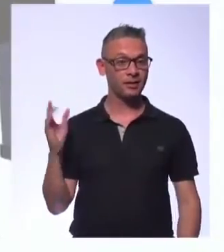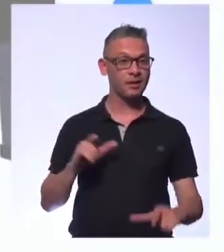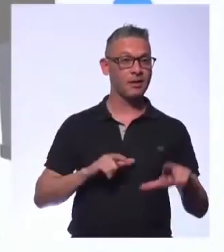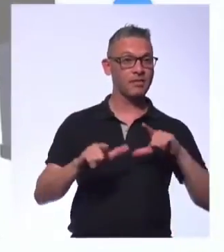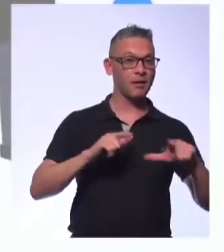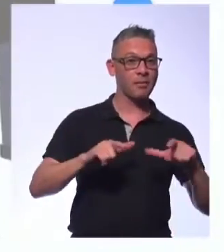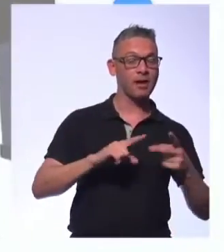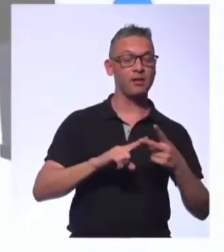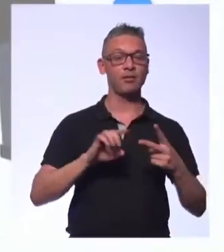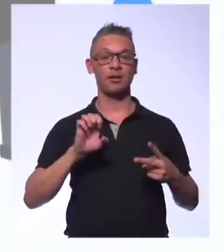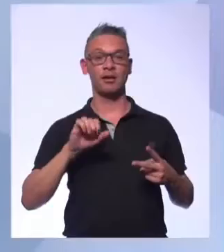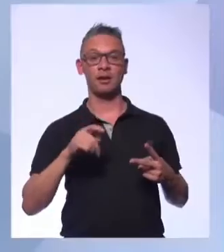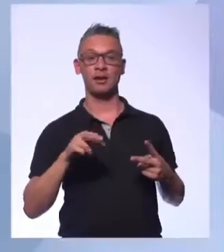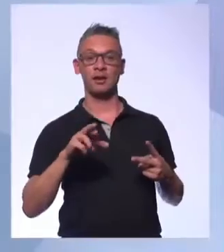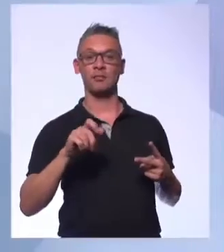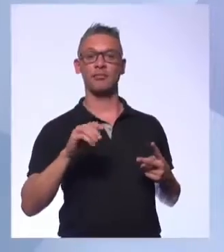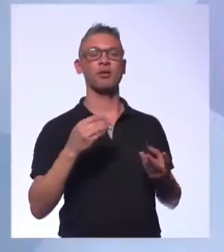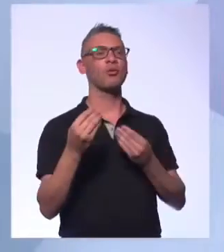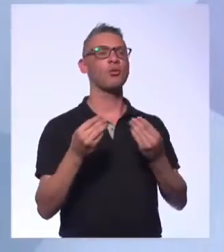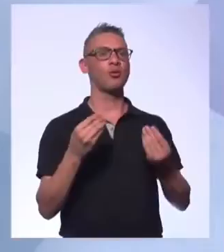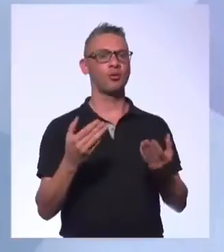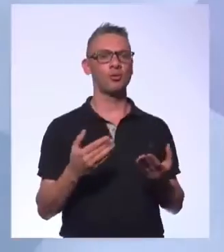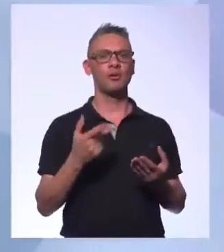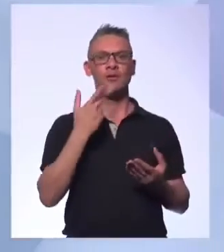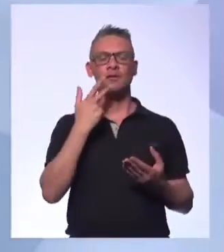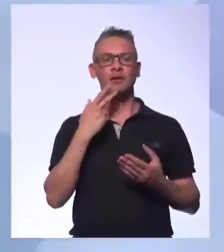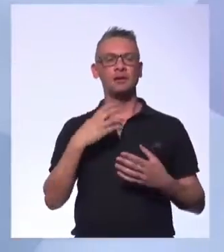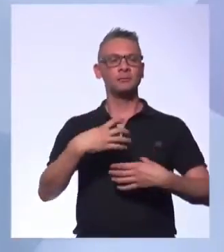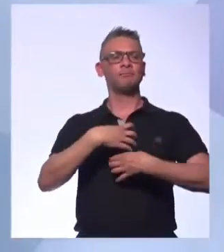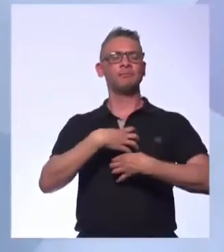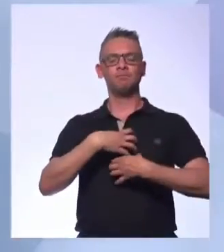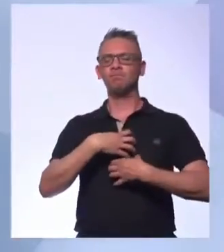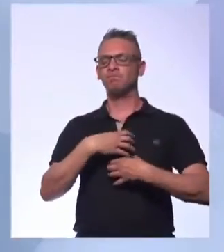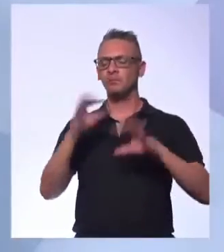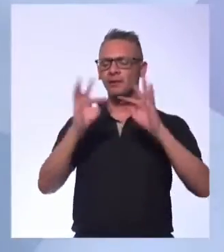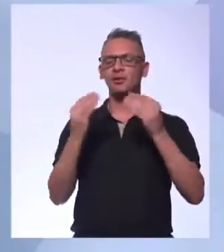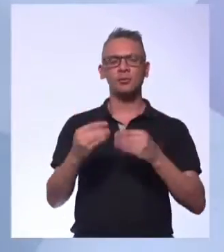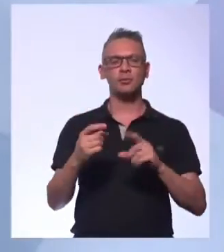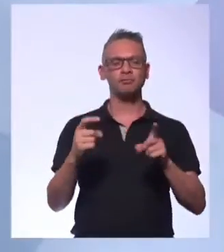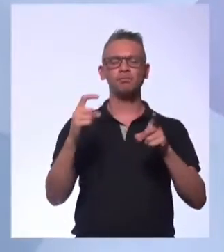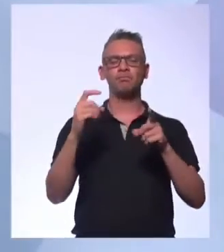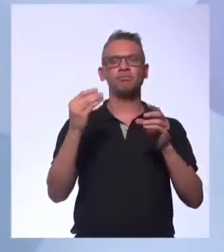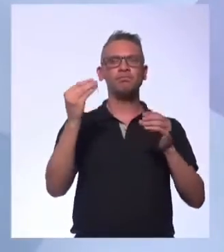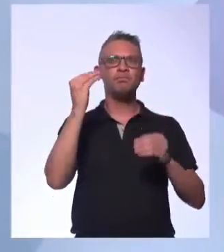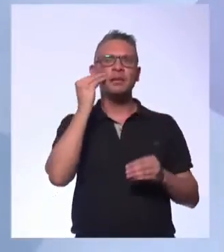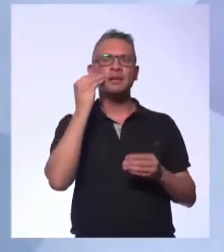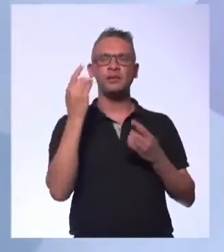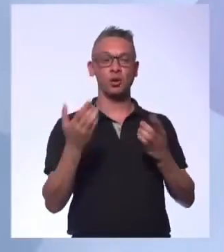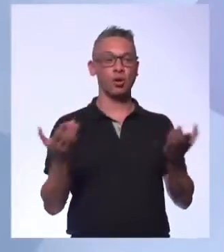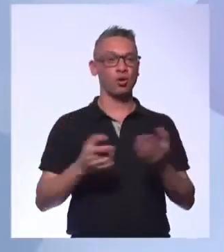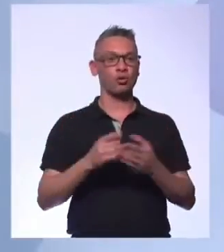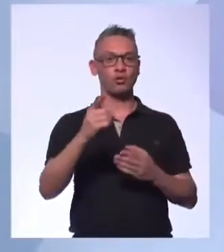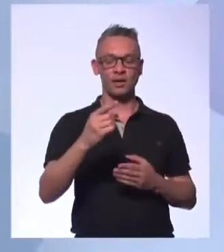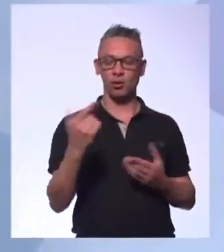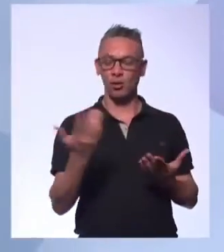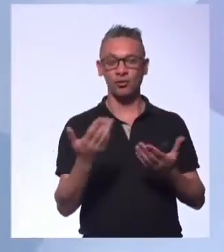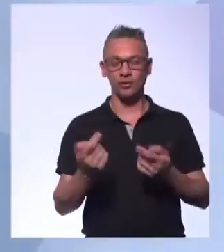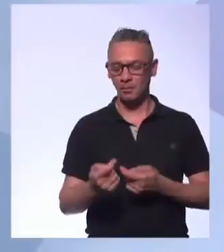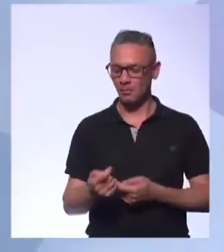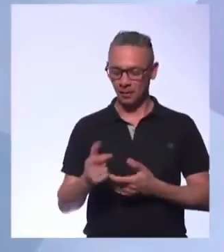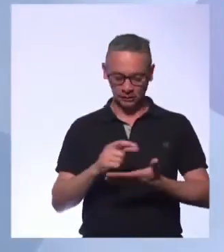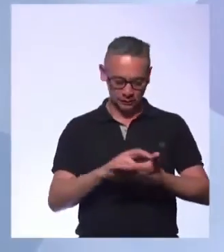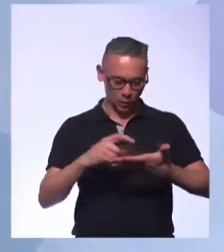você é feliz com o seu trabalho? É fazer um pequeno teste. Se eu chegar pra você hoje e falar que você ganhou na loteria,